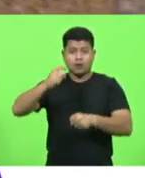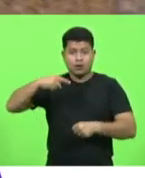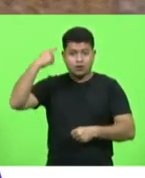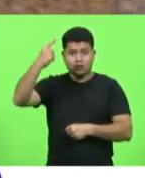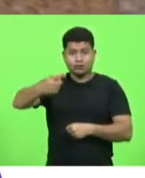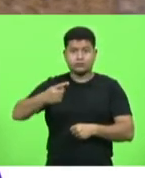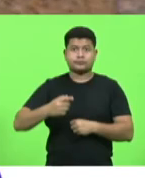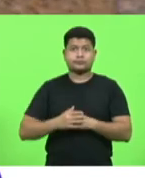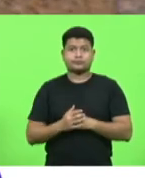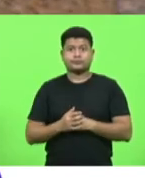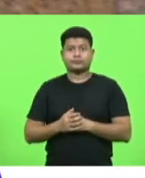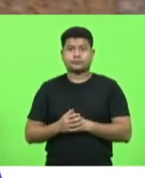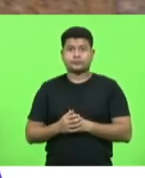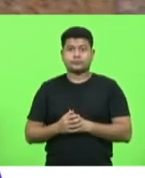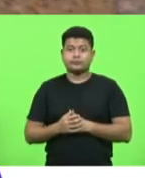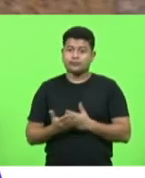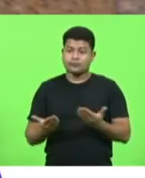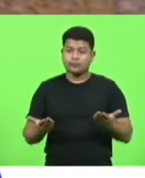de que